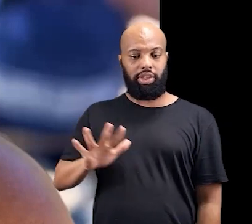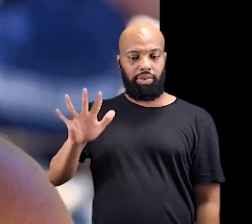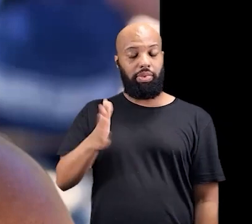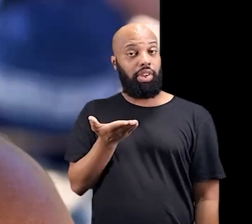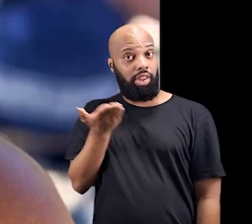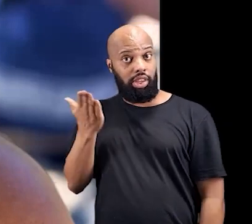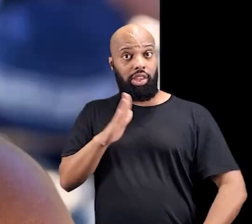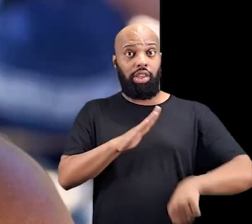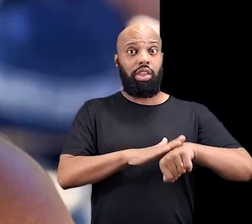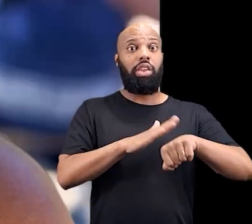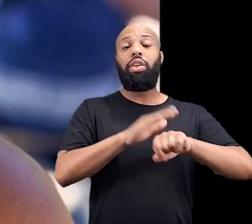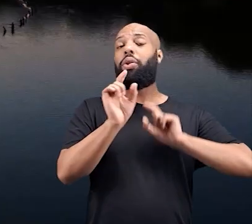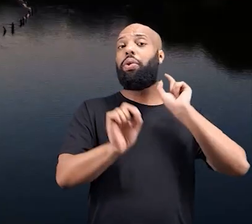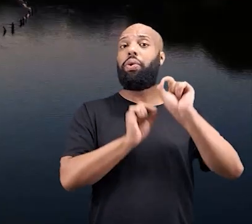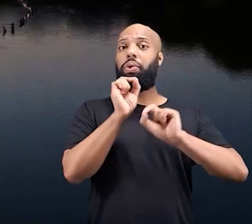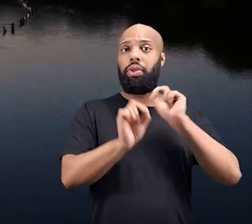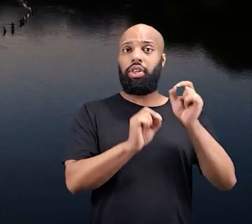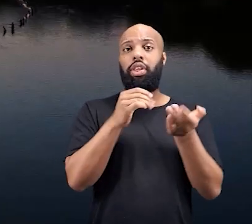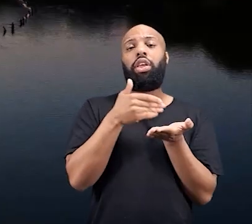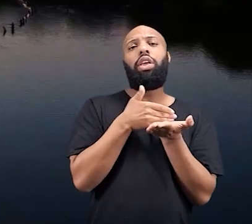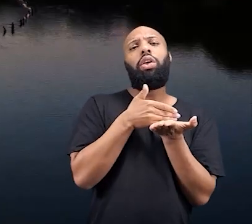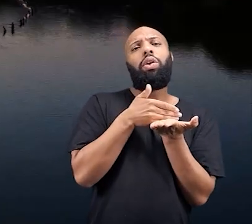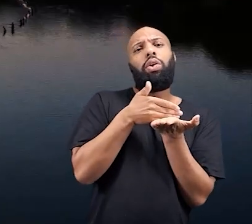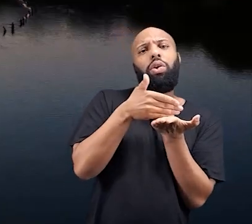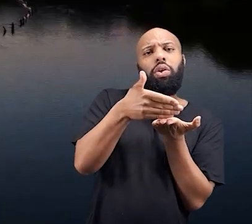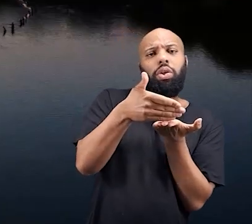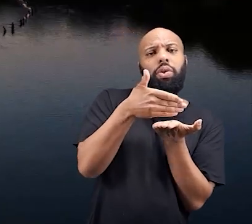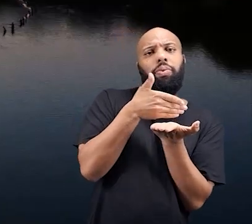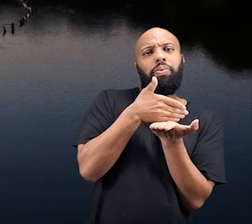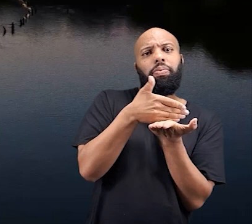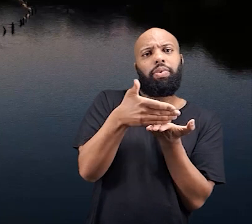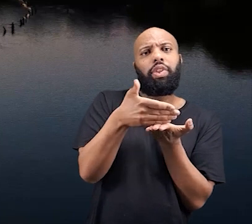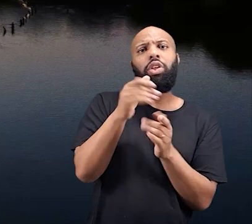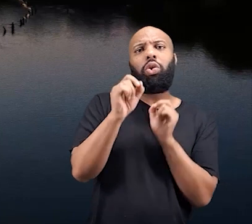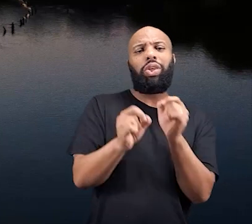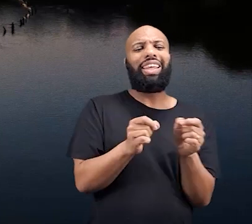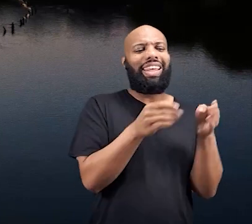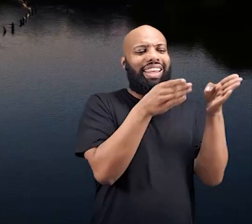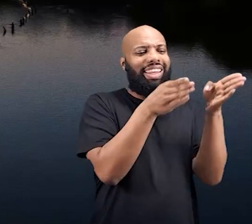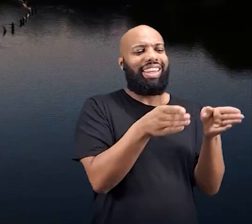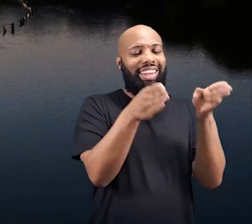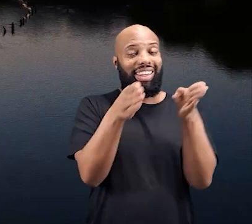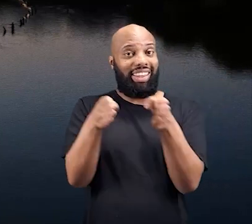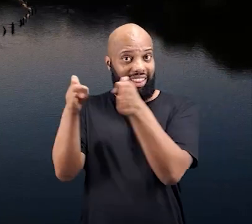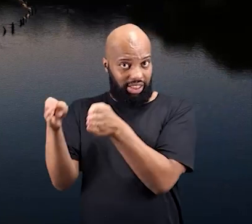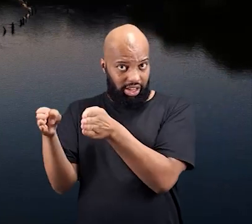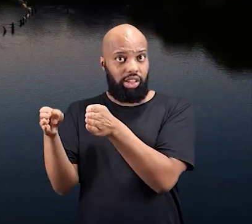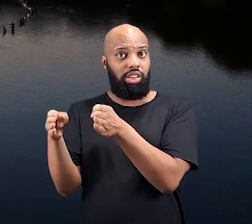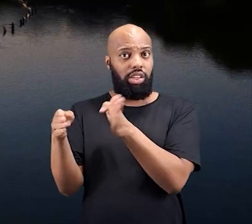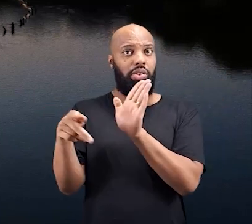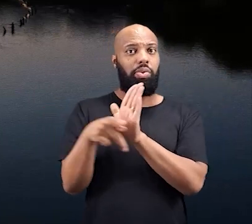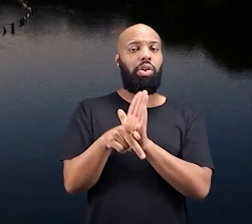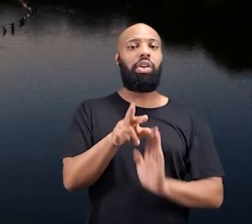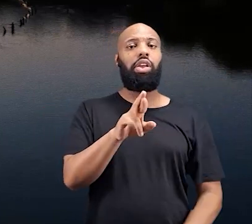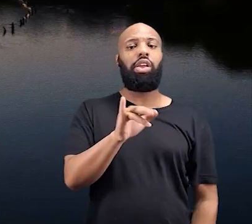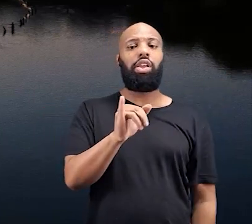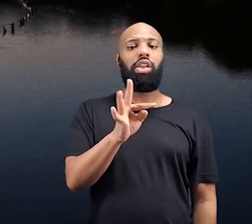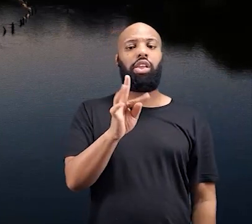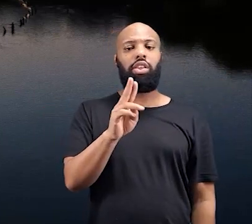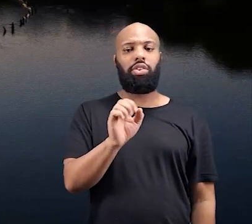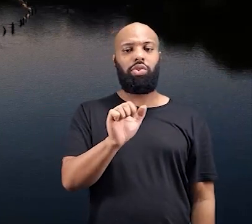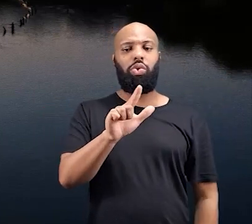representado. E aqui, neste momento, começa uma das etapas, né?